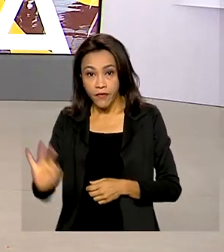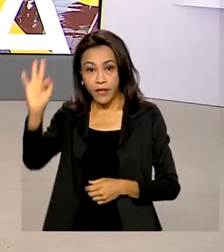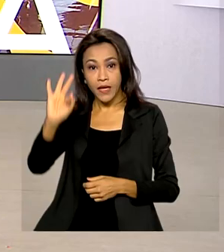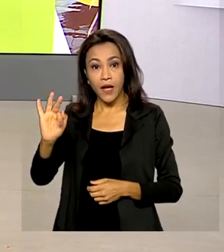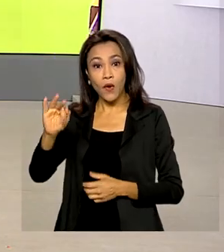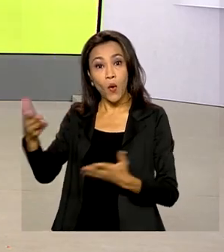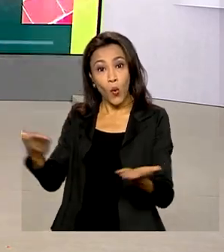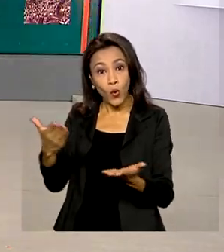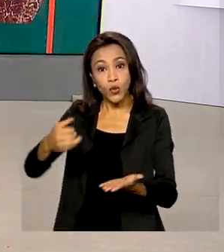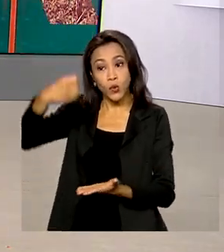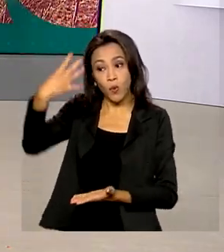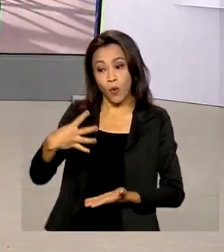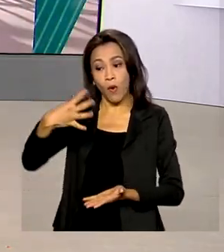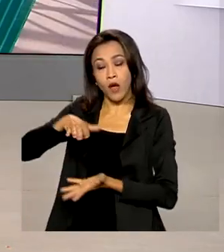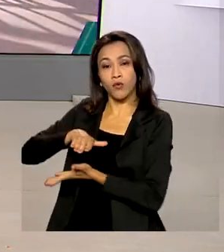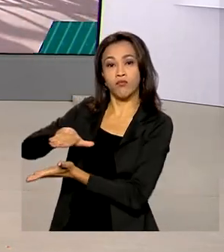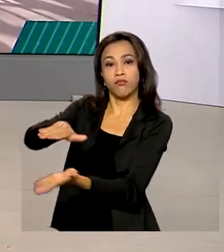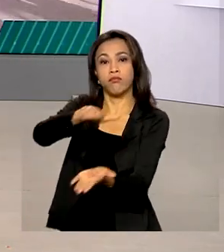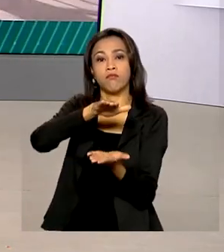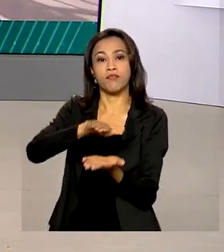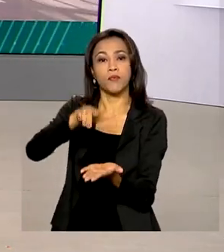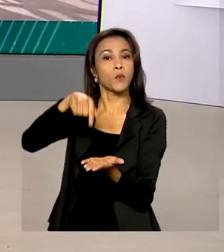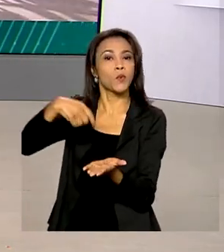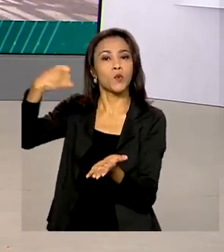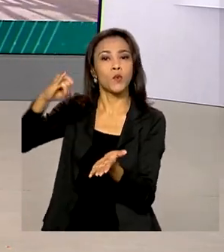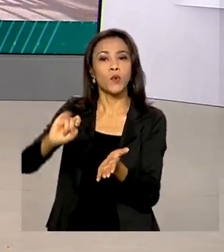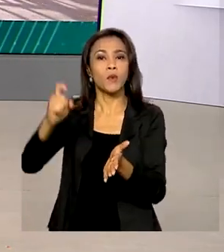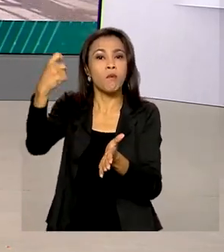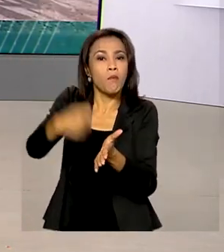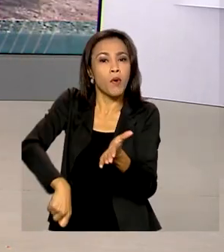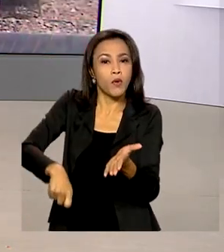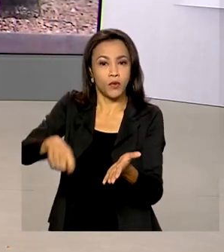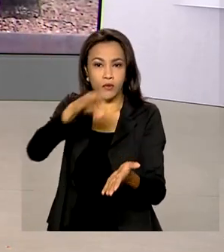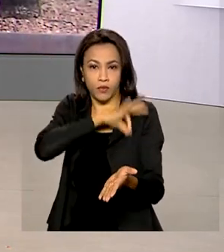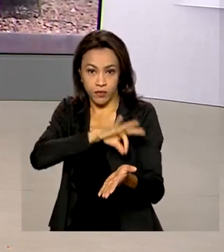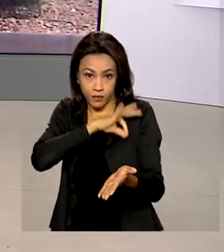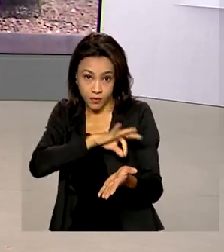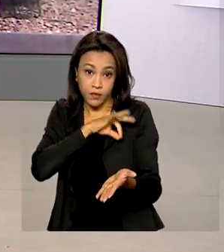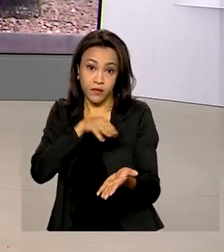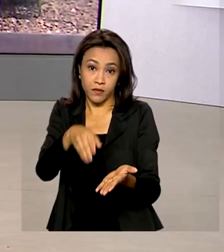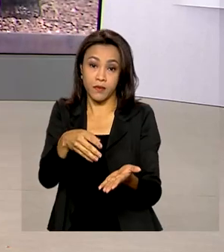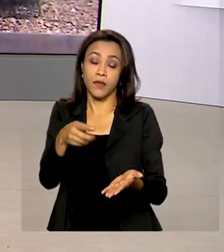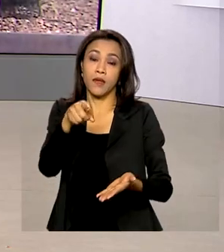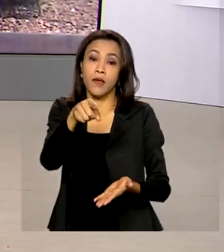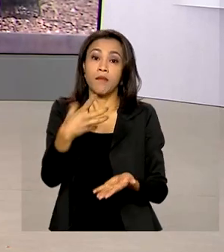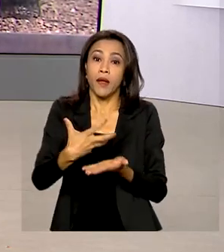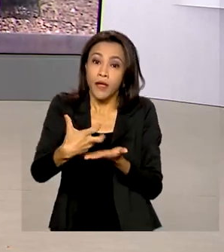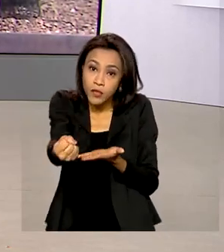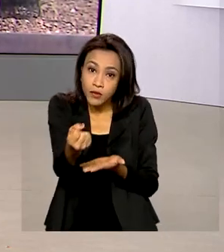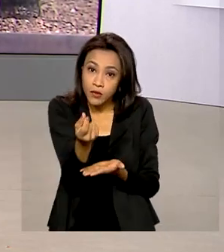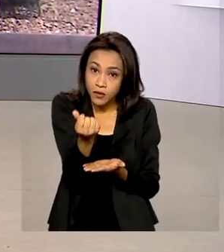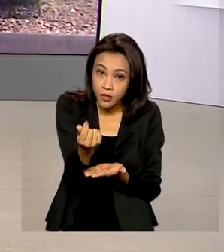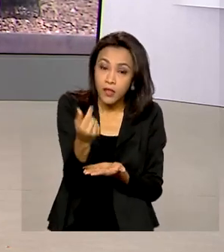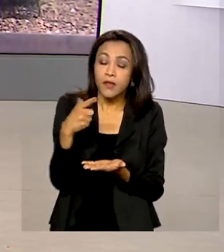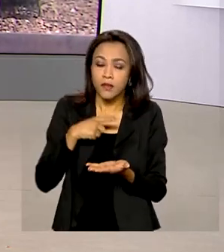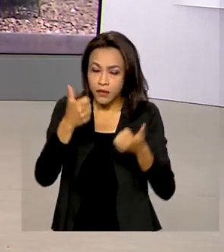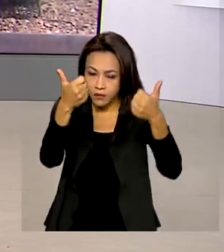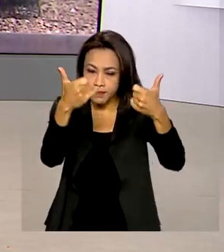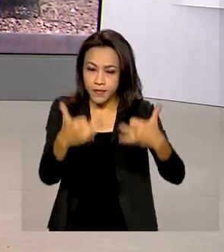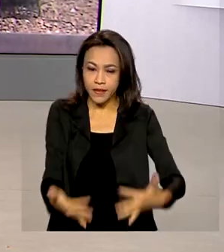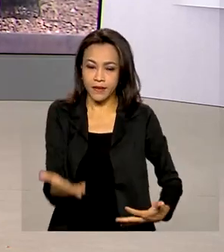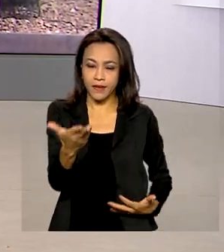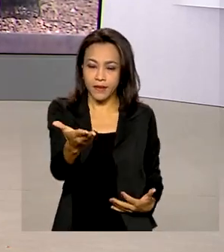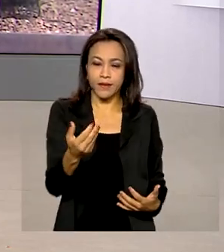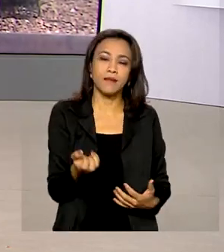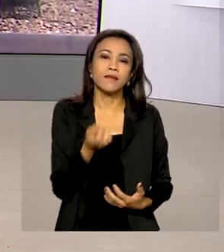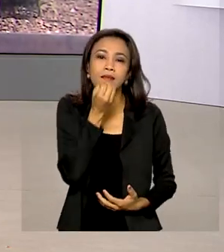lote de restituição do imposto de renda. Vamos conversar ao vivo com o repórter Glauco de Queiroz, que traz os detalhes para a gente. Bom